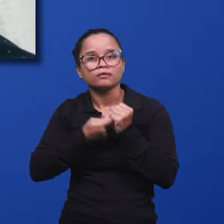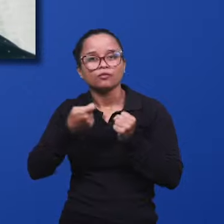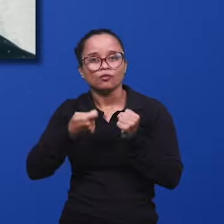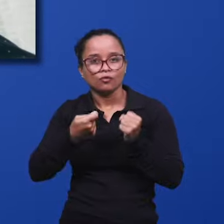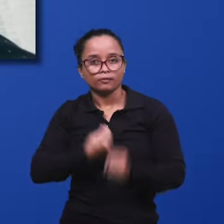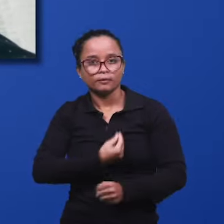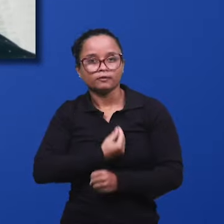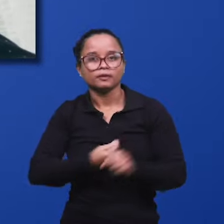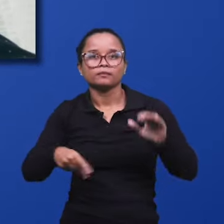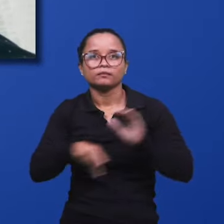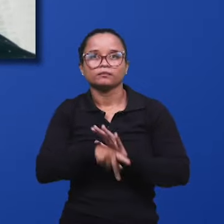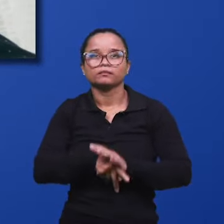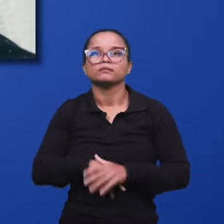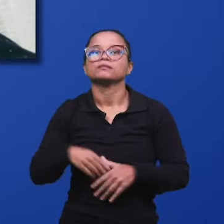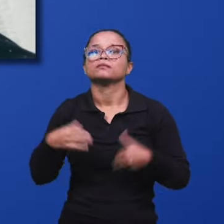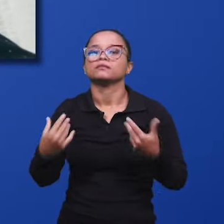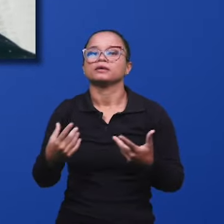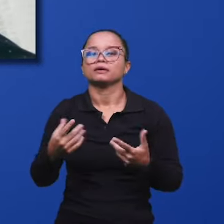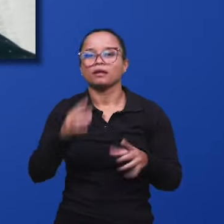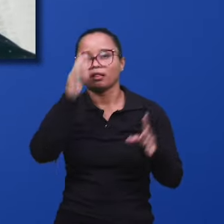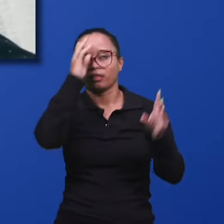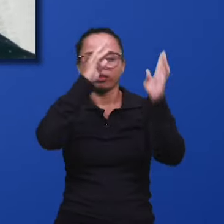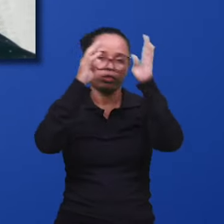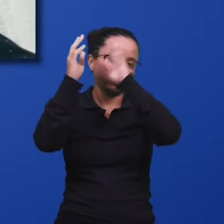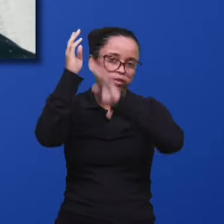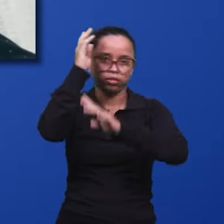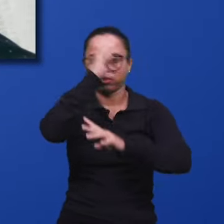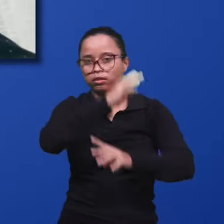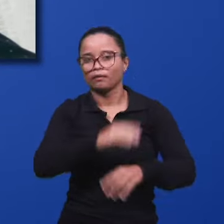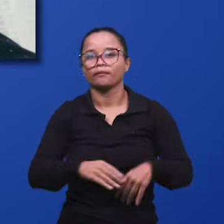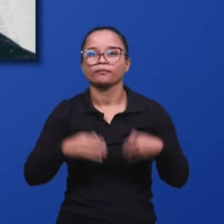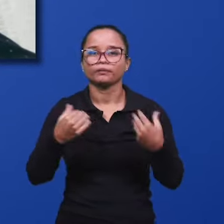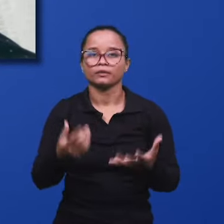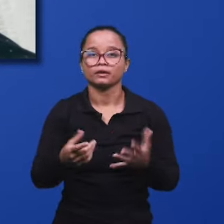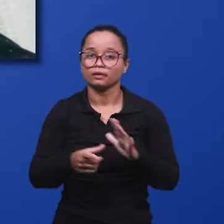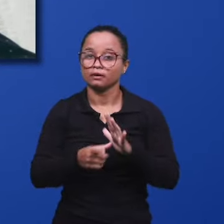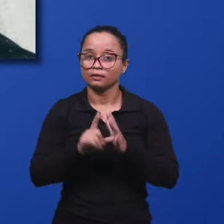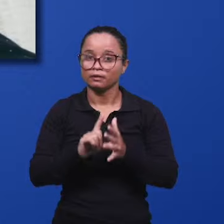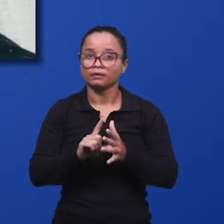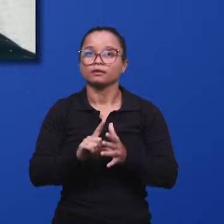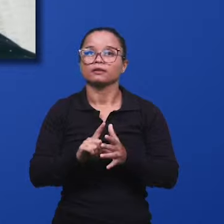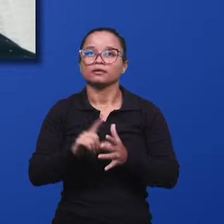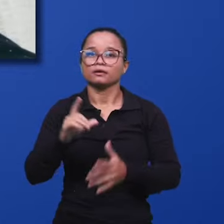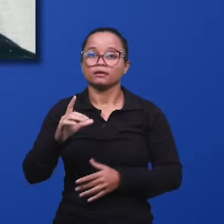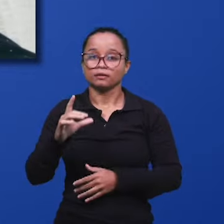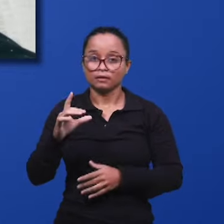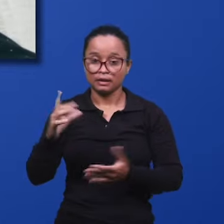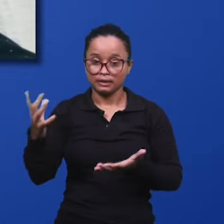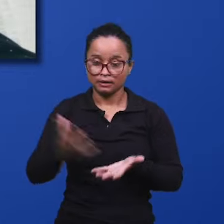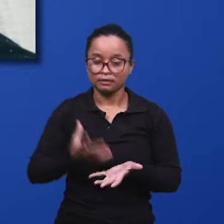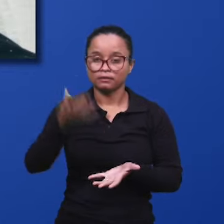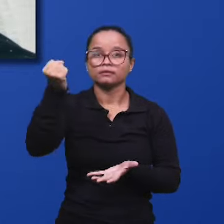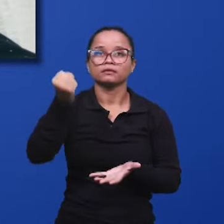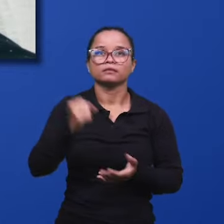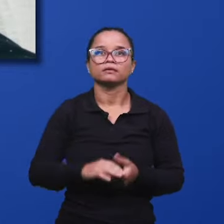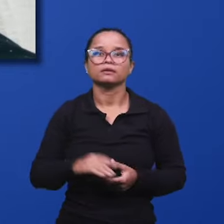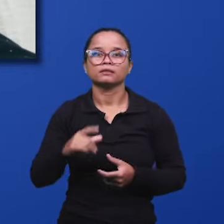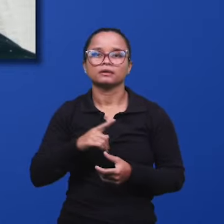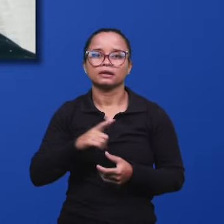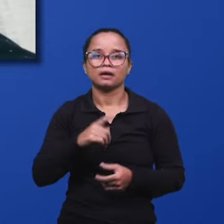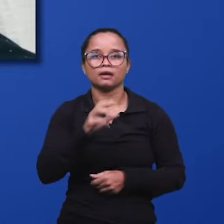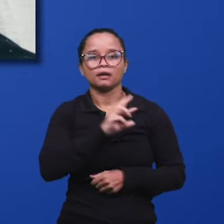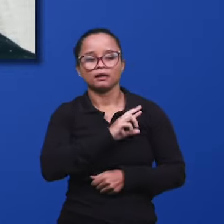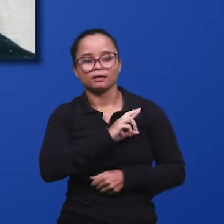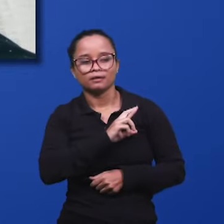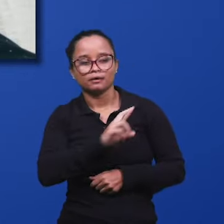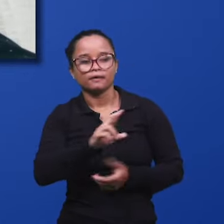as suas vidas. Ou seja, estão desapercebidas para o momento que antecede o arrebatamento. Elas estão rodeadas